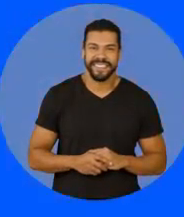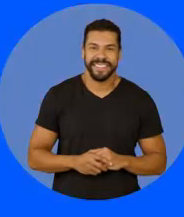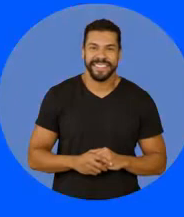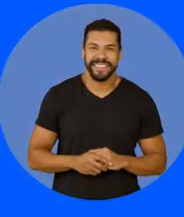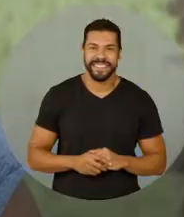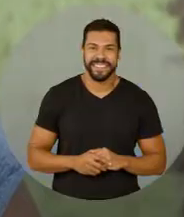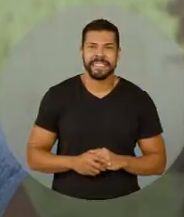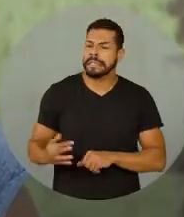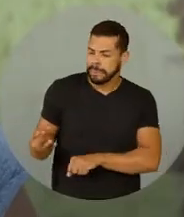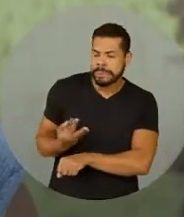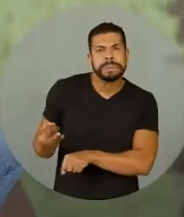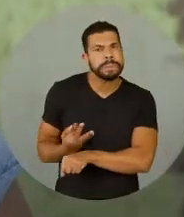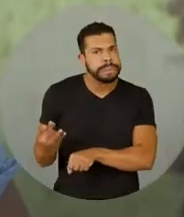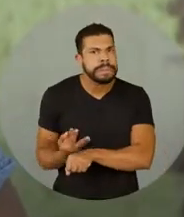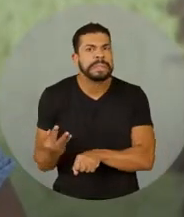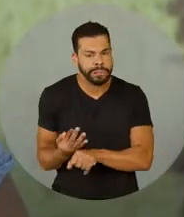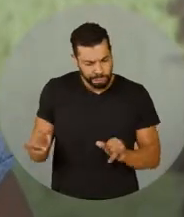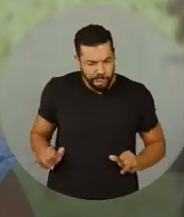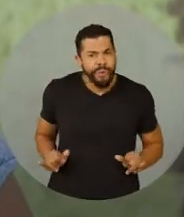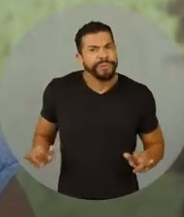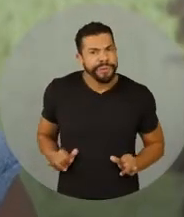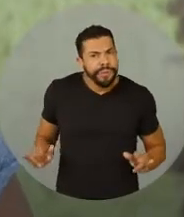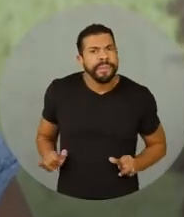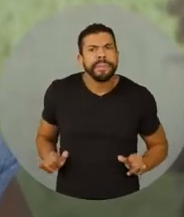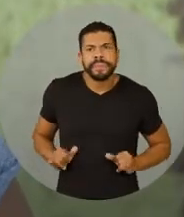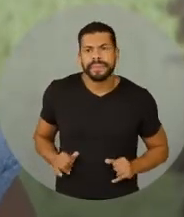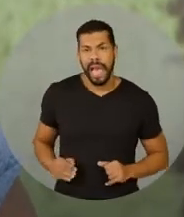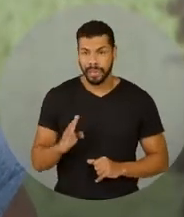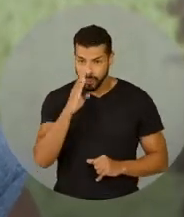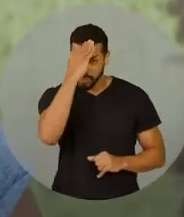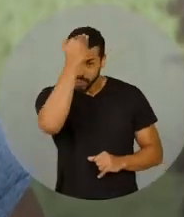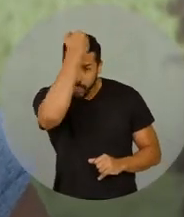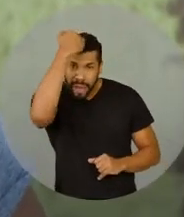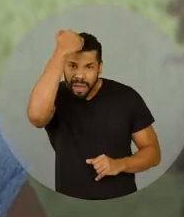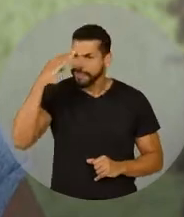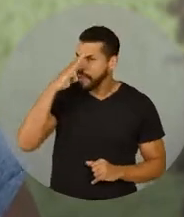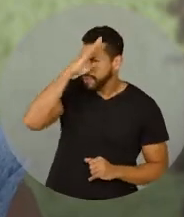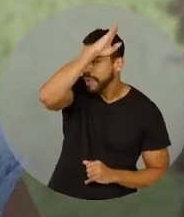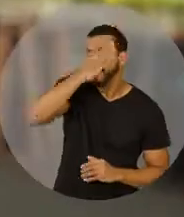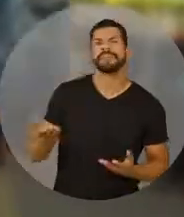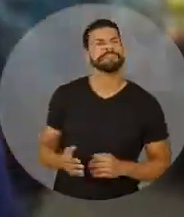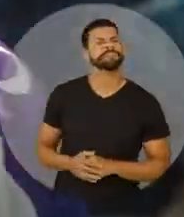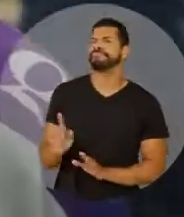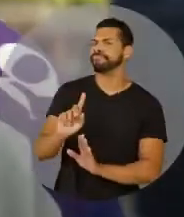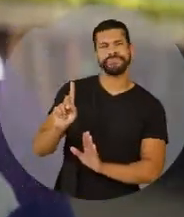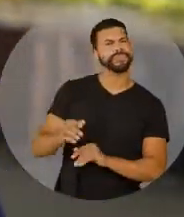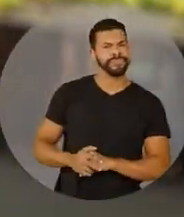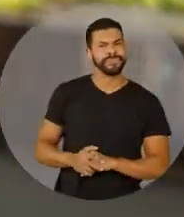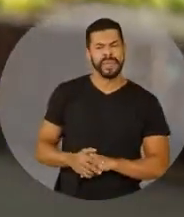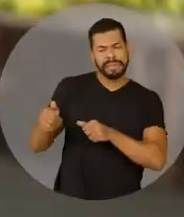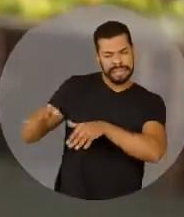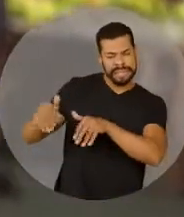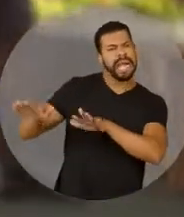Lula lá! Olha a luta que nós tá vivendo. Olha o sofrimento. Tudo por culpa de quem? Bolsonaro. Minaro. Não fala nesse homem